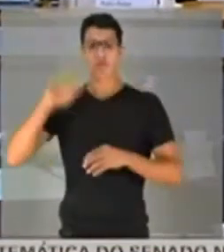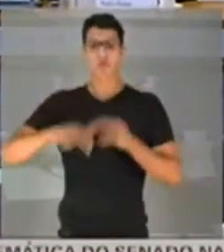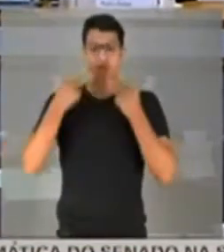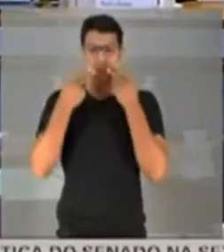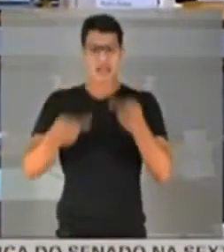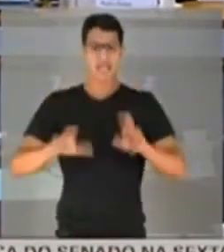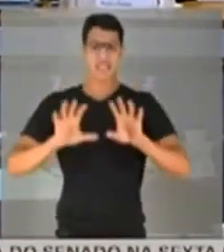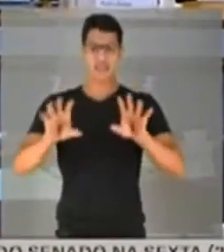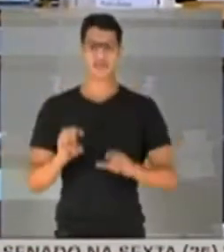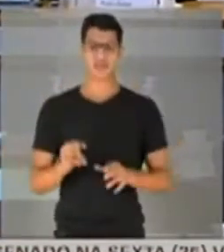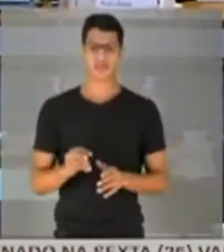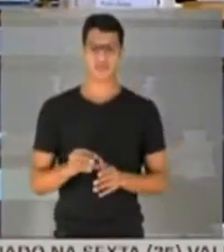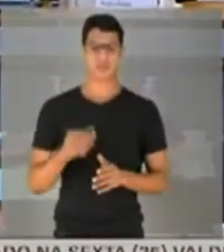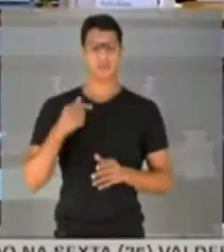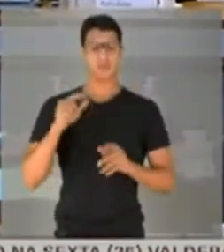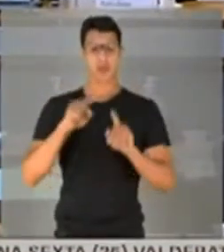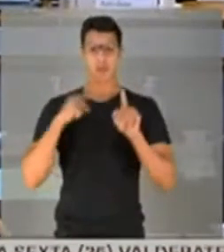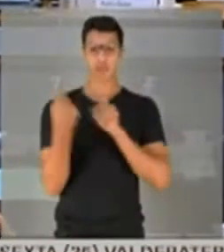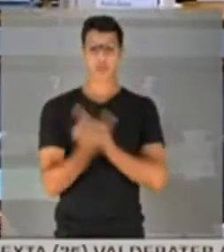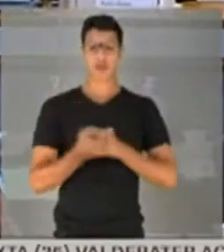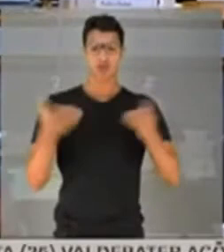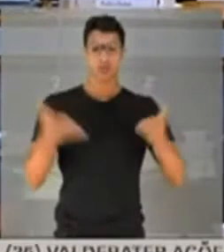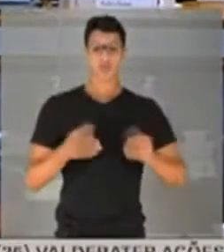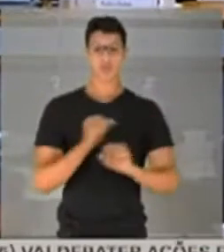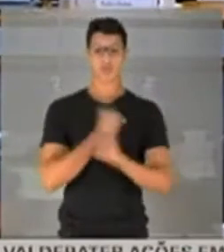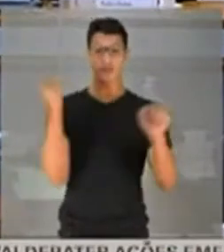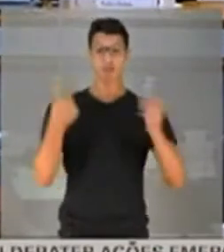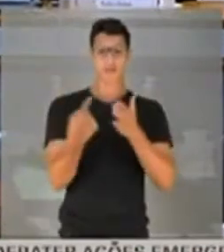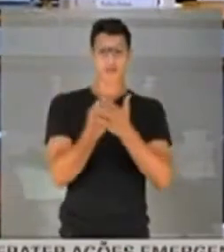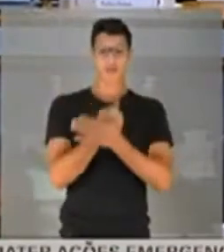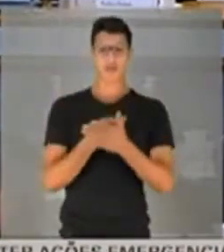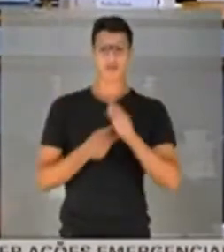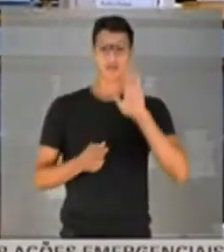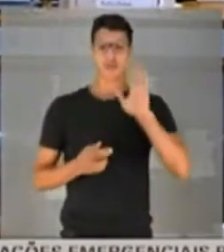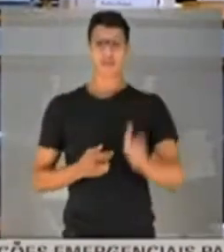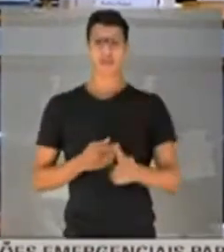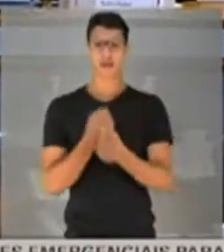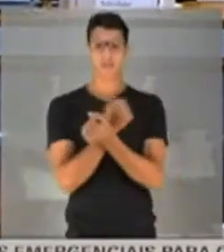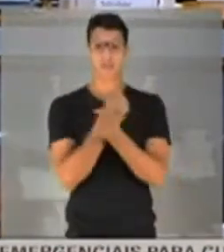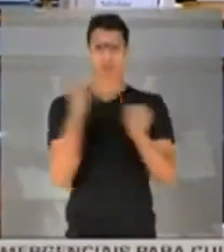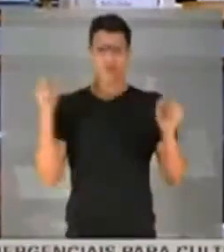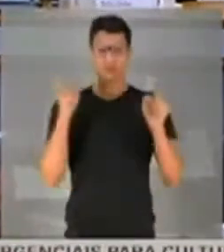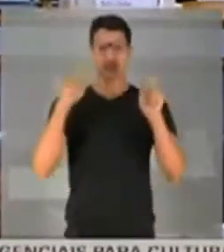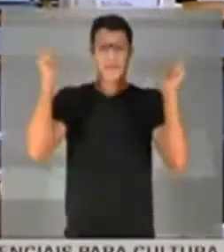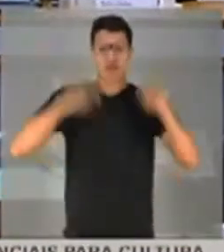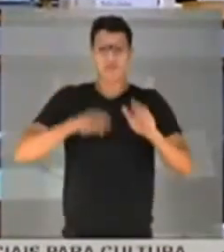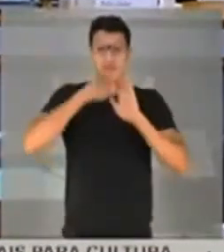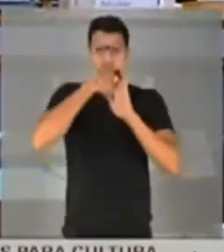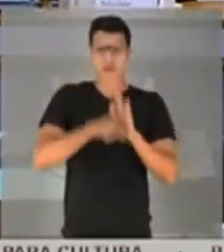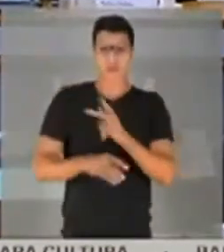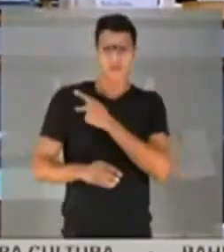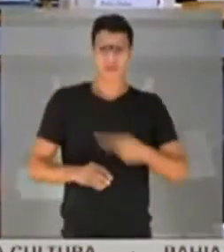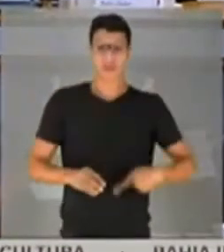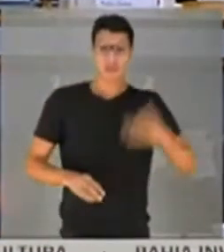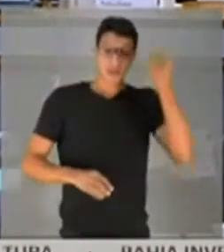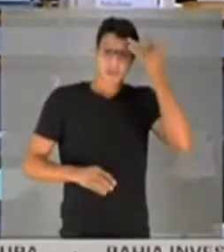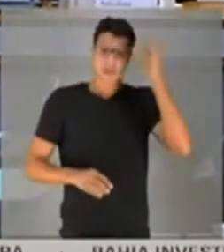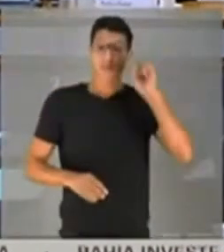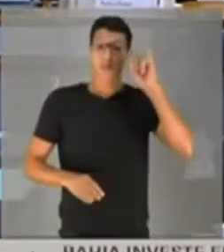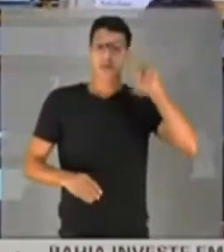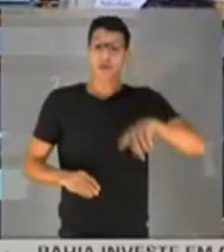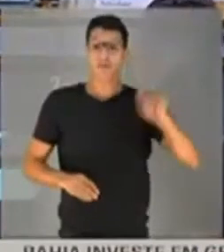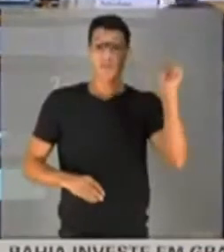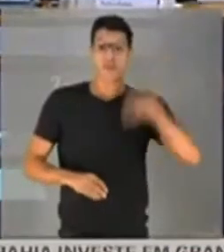isso. Pelo contrário. Hoje de manhã me perguntaram. Já é possível investigar o presidente? Eu falei, não sei se é possível.